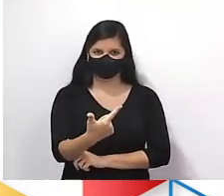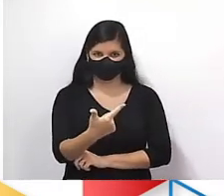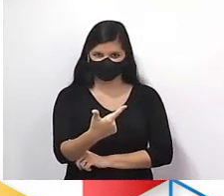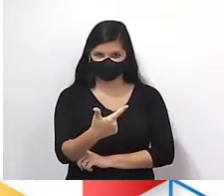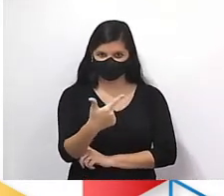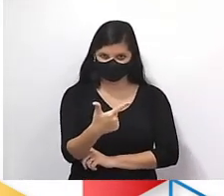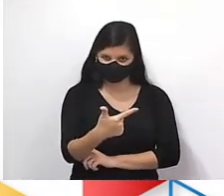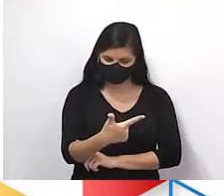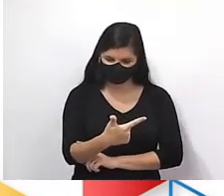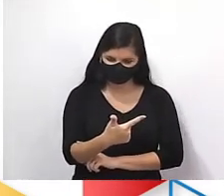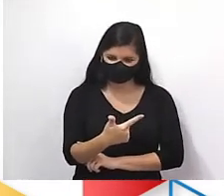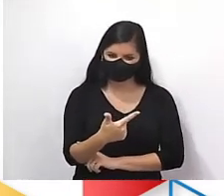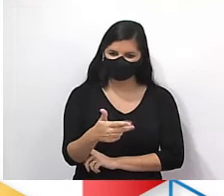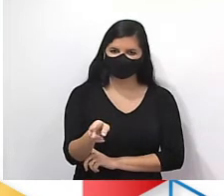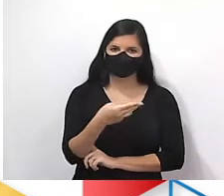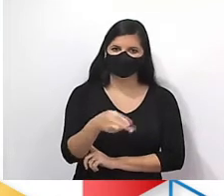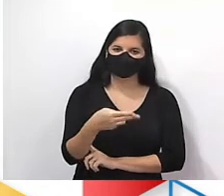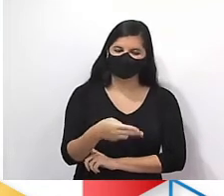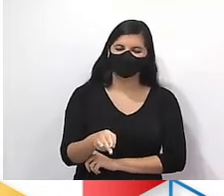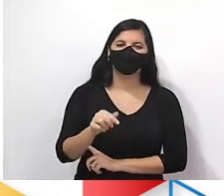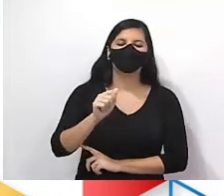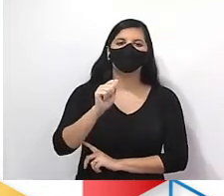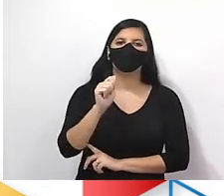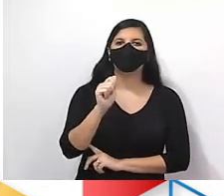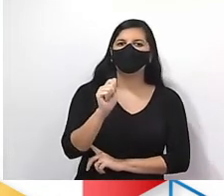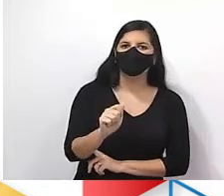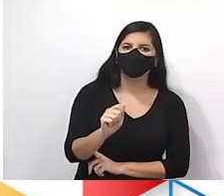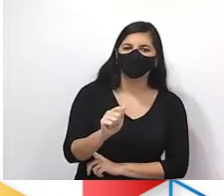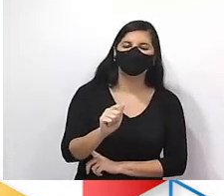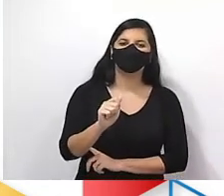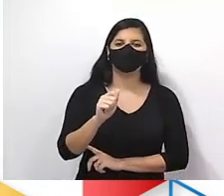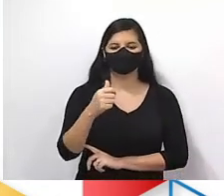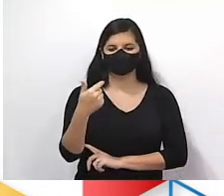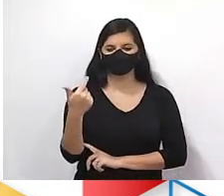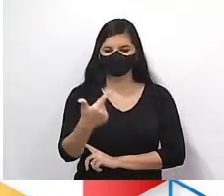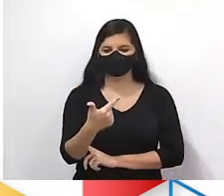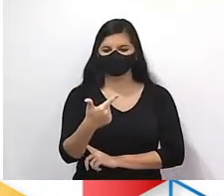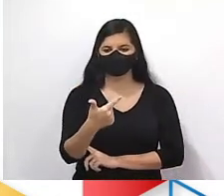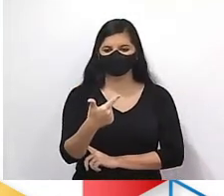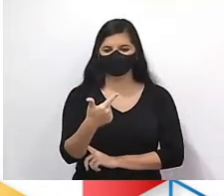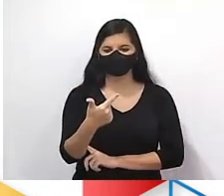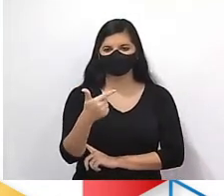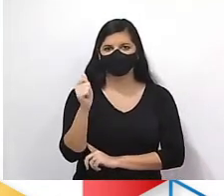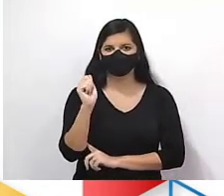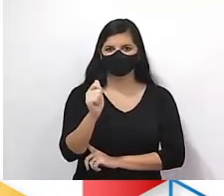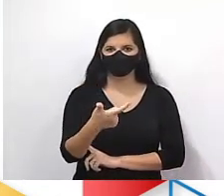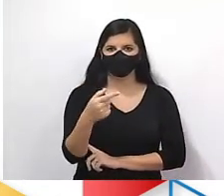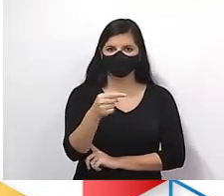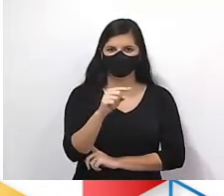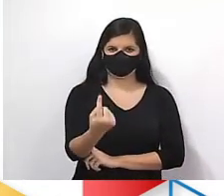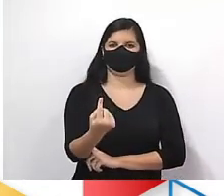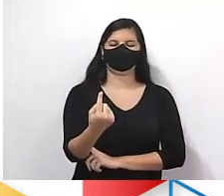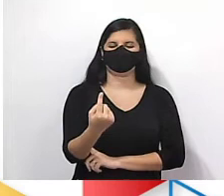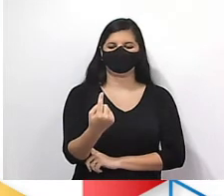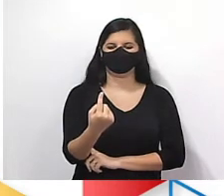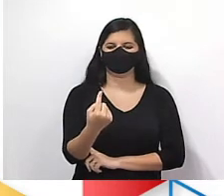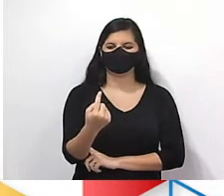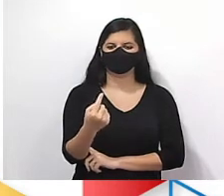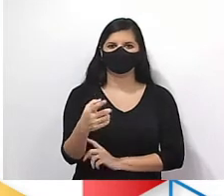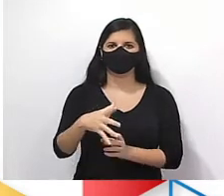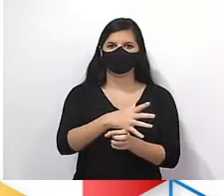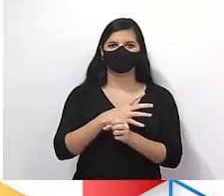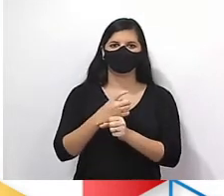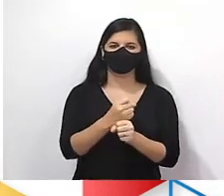o segundo termo, que é o A2, ele vai ser na fórmula de recorrência assim, ó. A2 menos 1. Quanto é